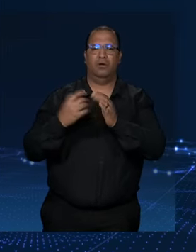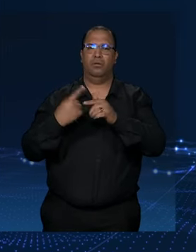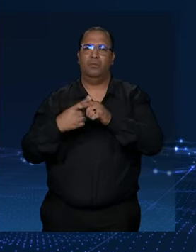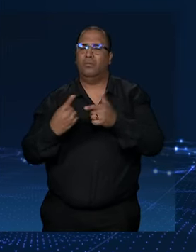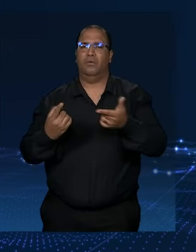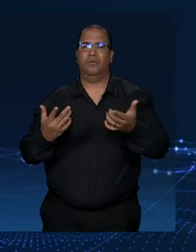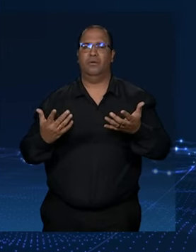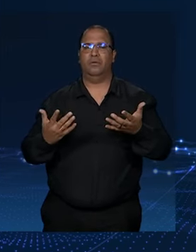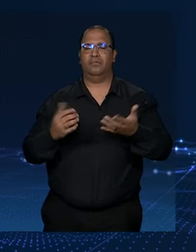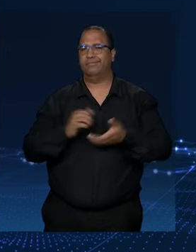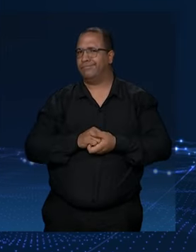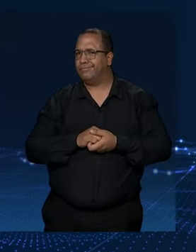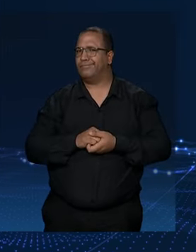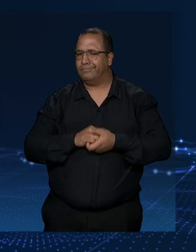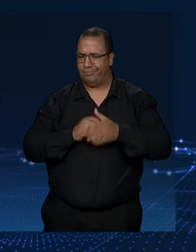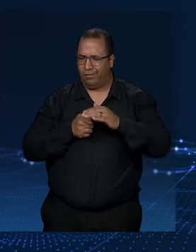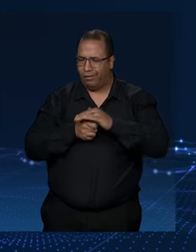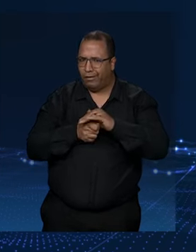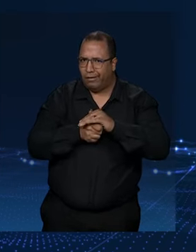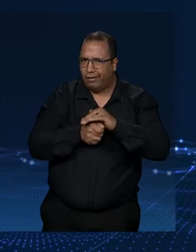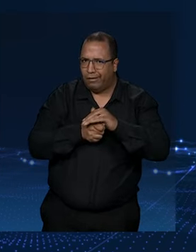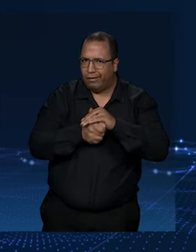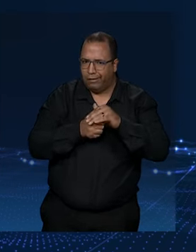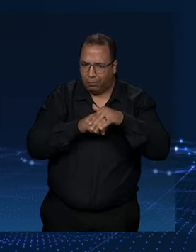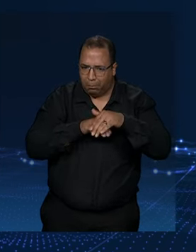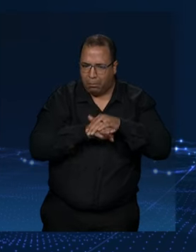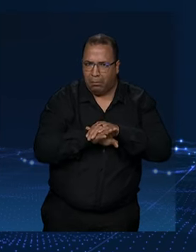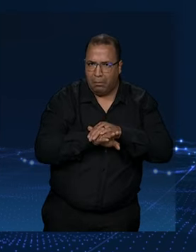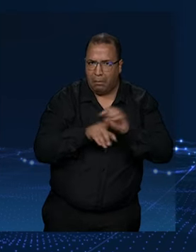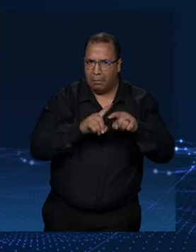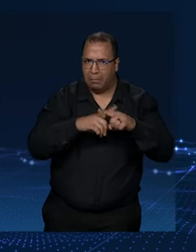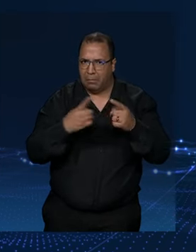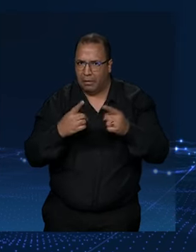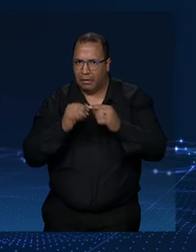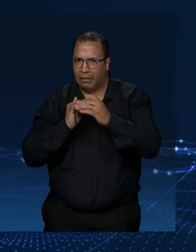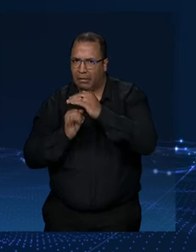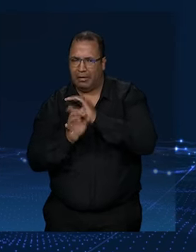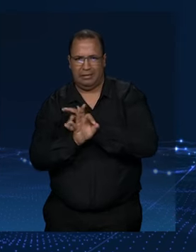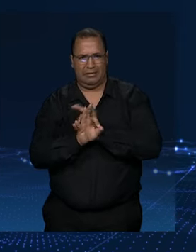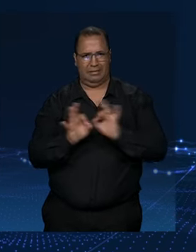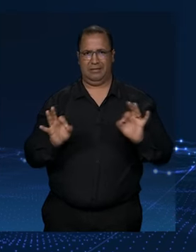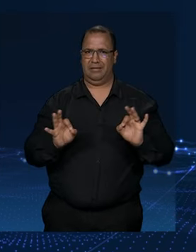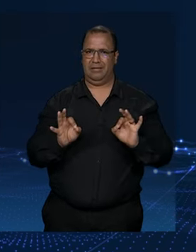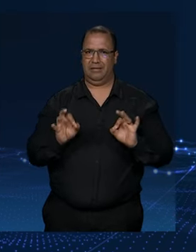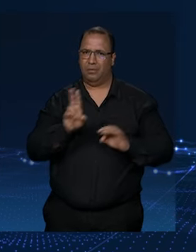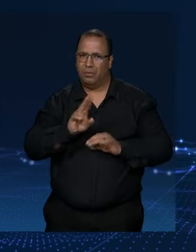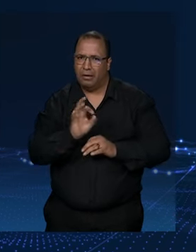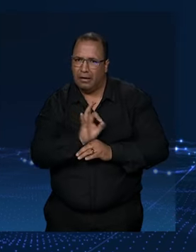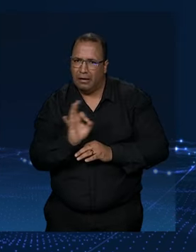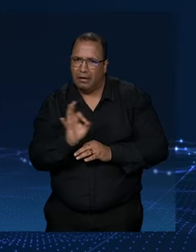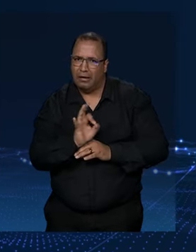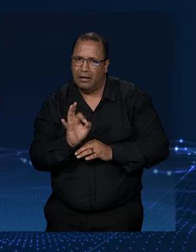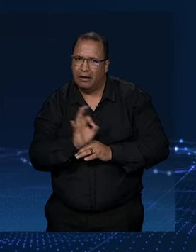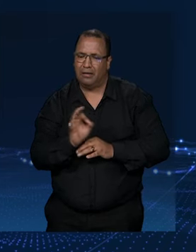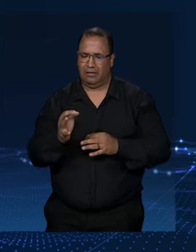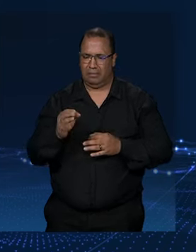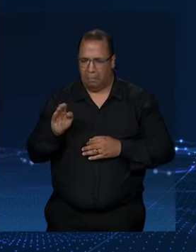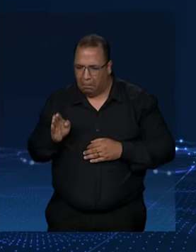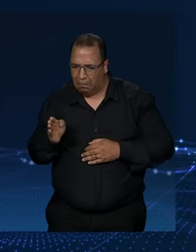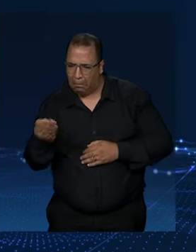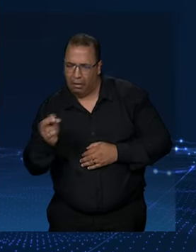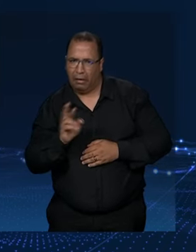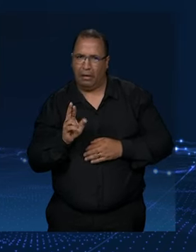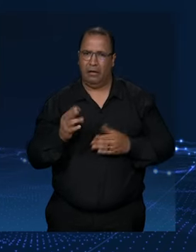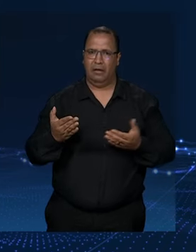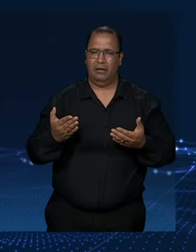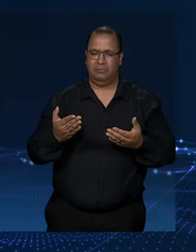todo esse dinheiro que você guardou e não investiu na cidade de São Paulo que você está gastando com essa sua campanha bilionária, com essas suas